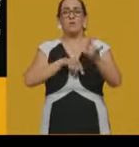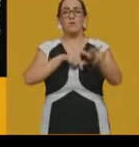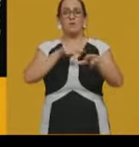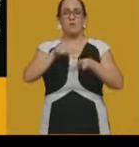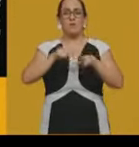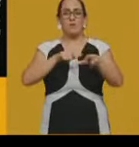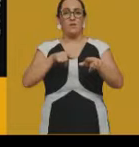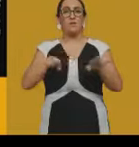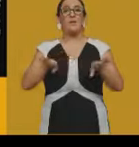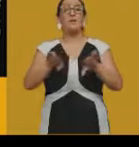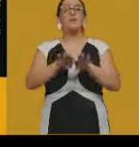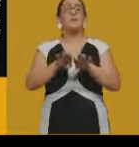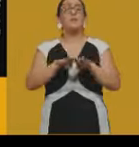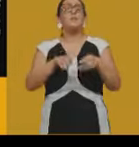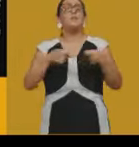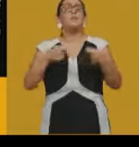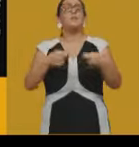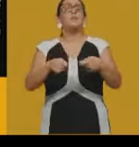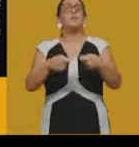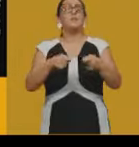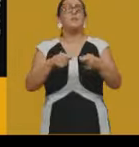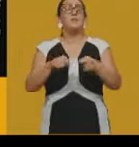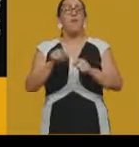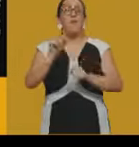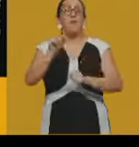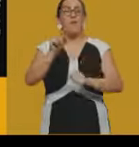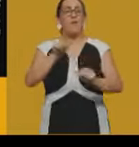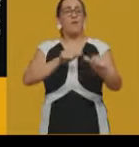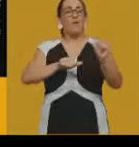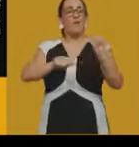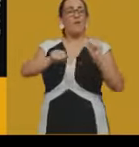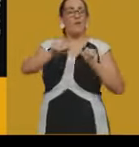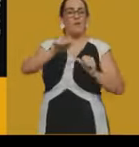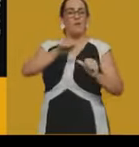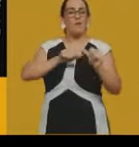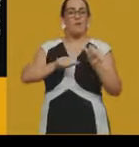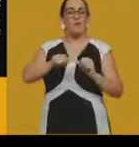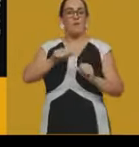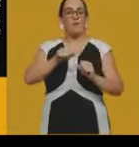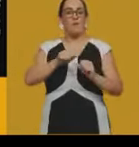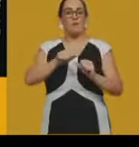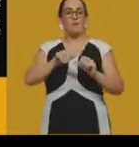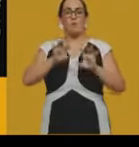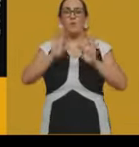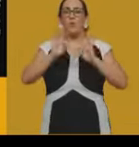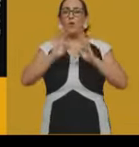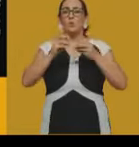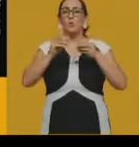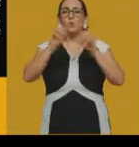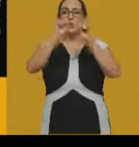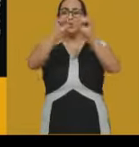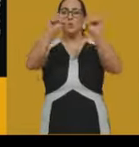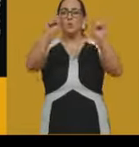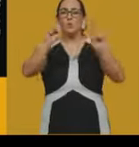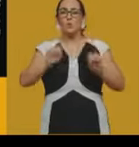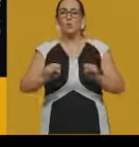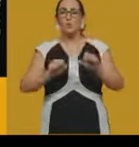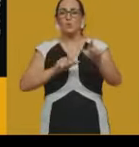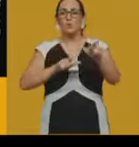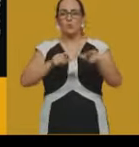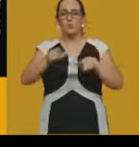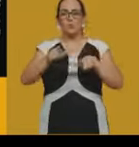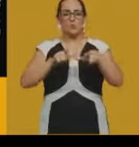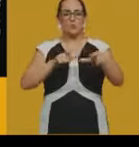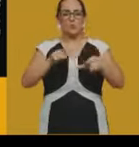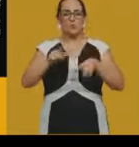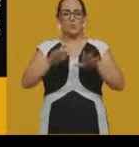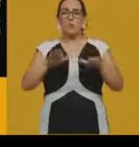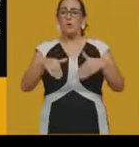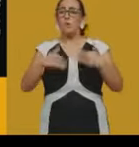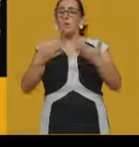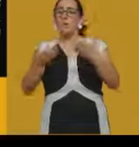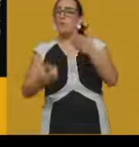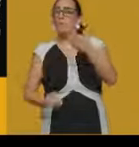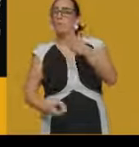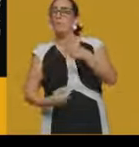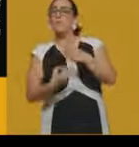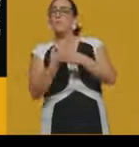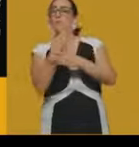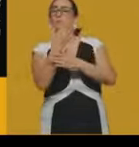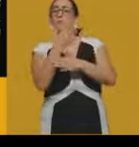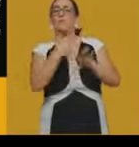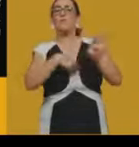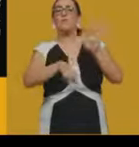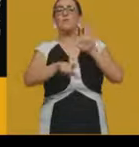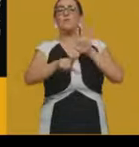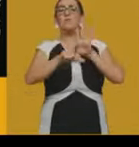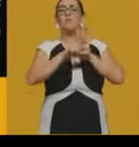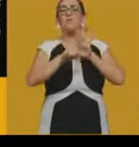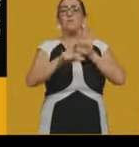necessidade de alteração desse sistema de trabalho ao criar e ao desenvolver leis que